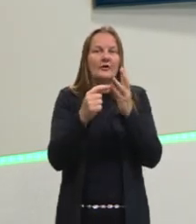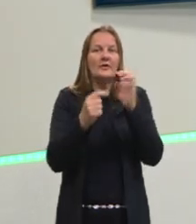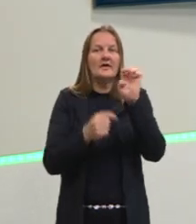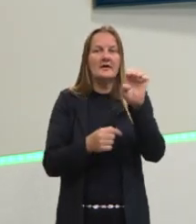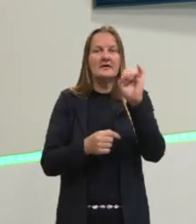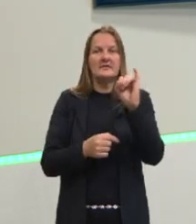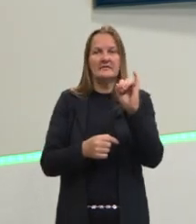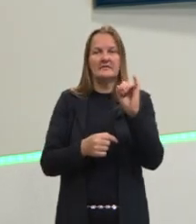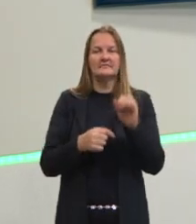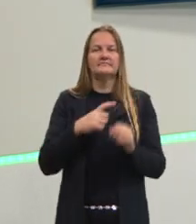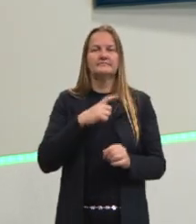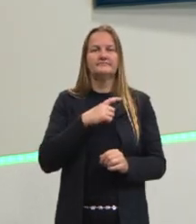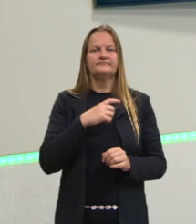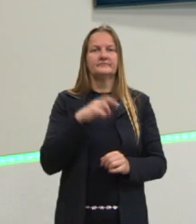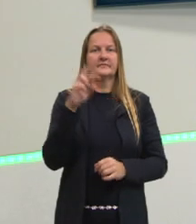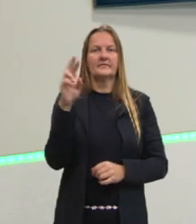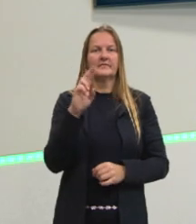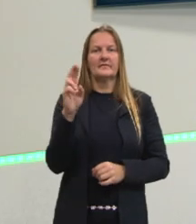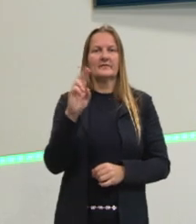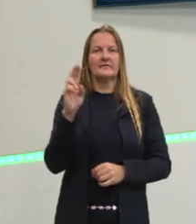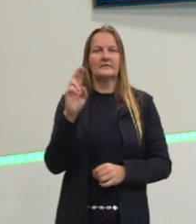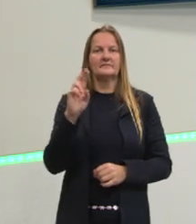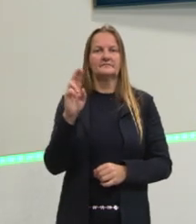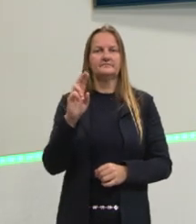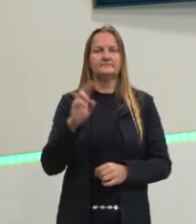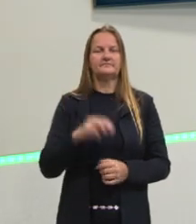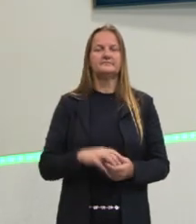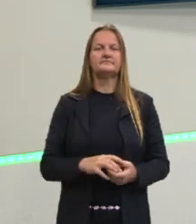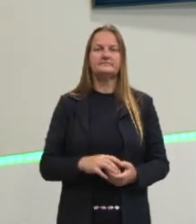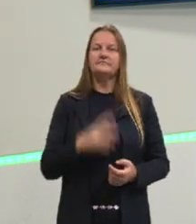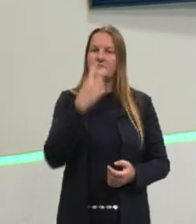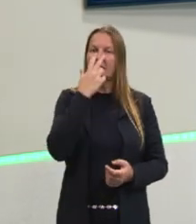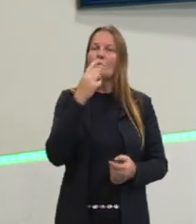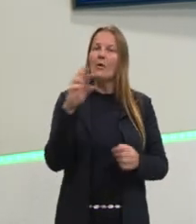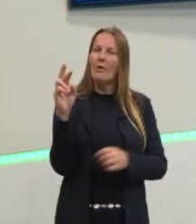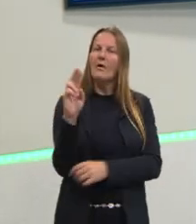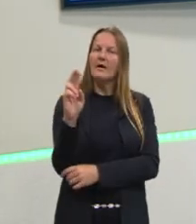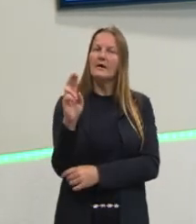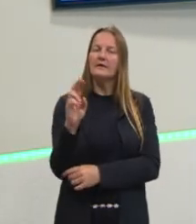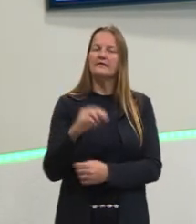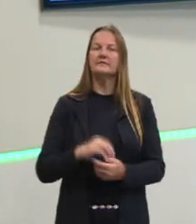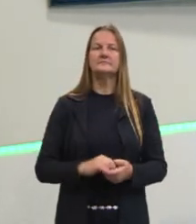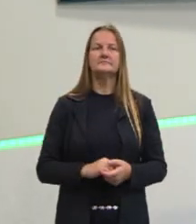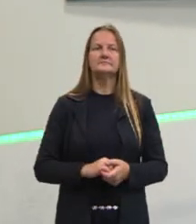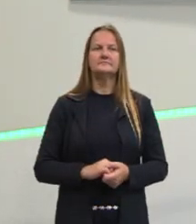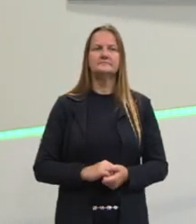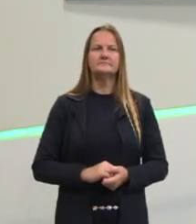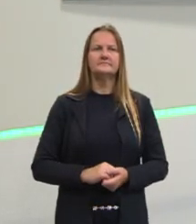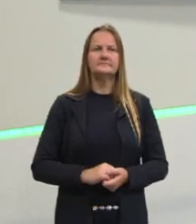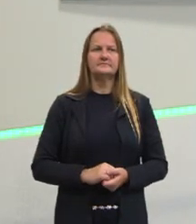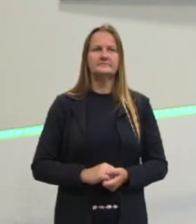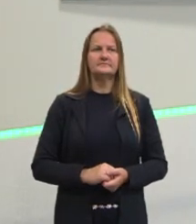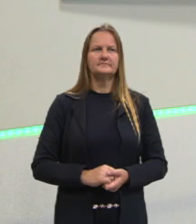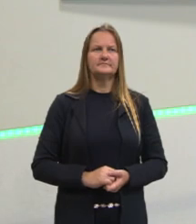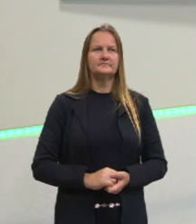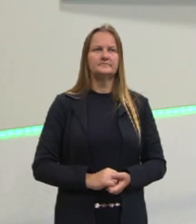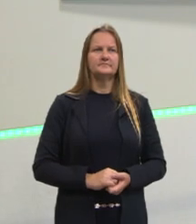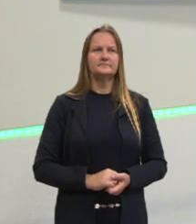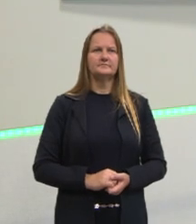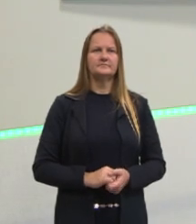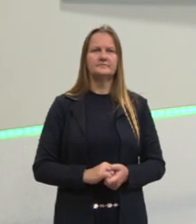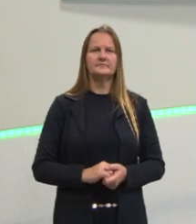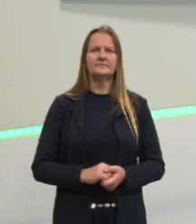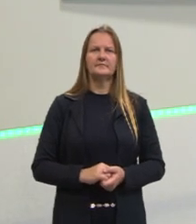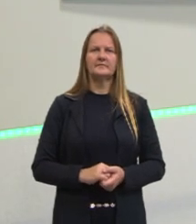utilizar esse som R semelhante à R. Então, LA